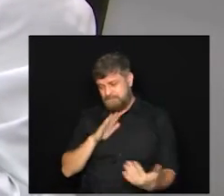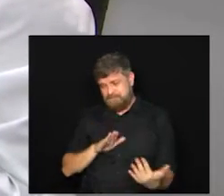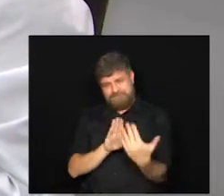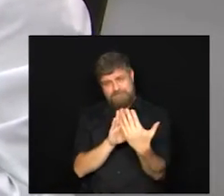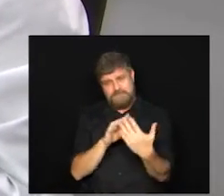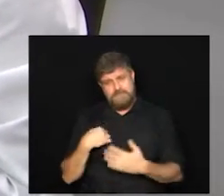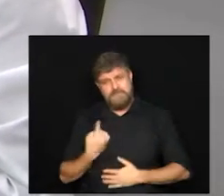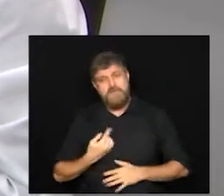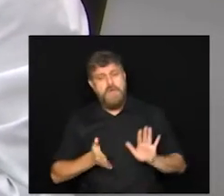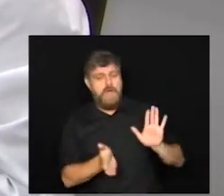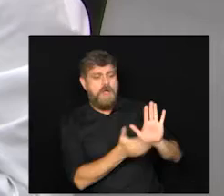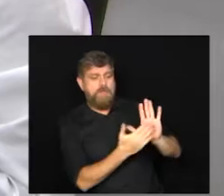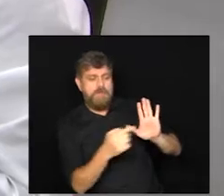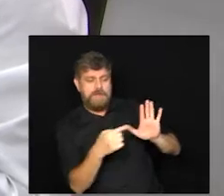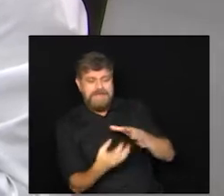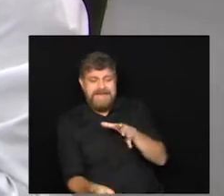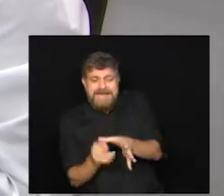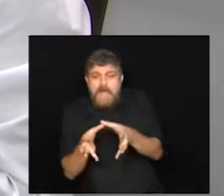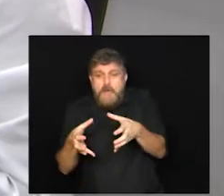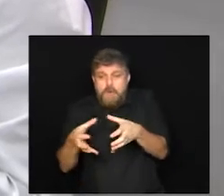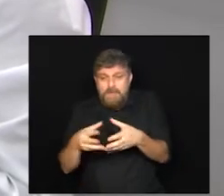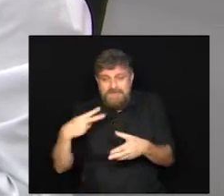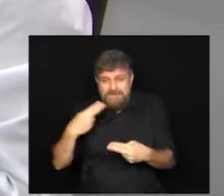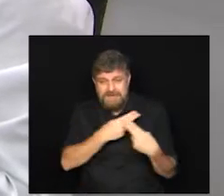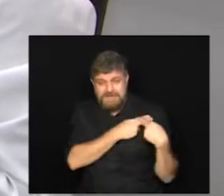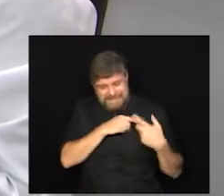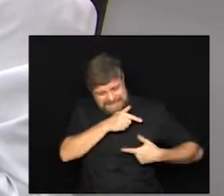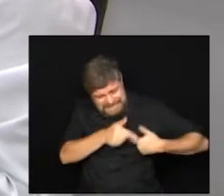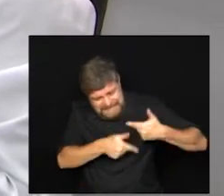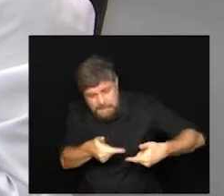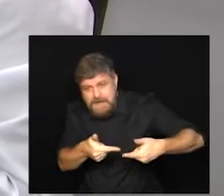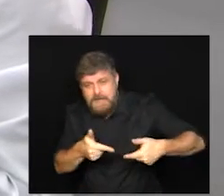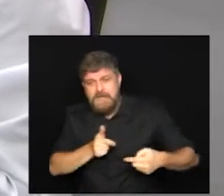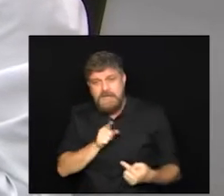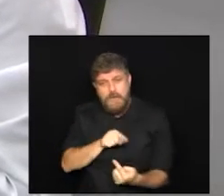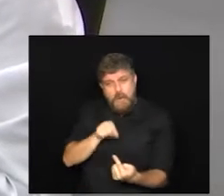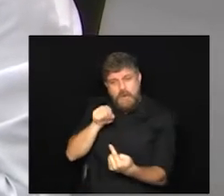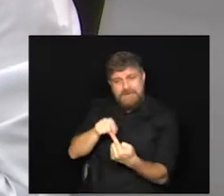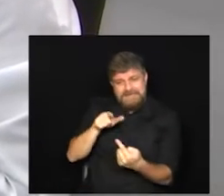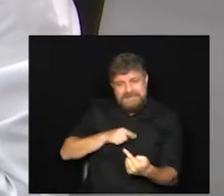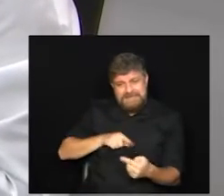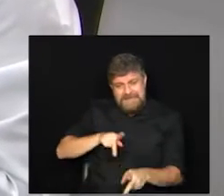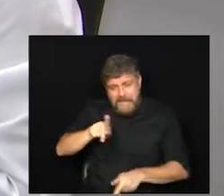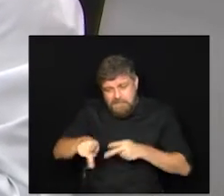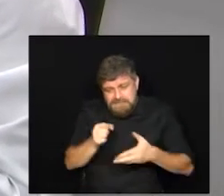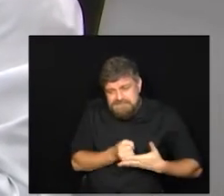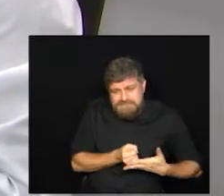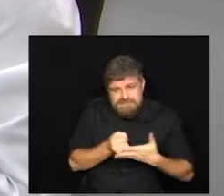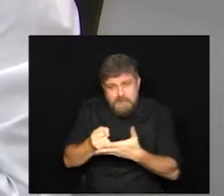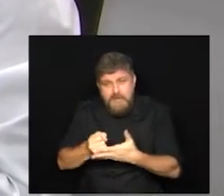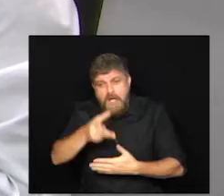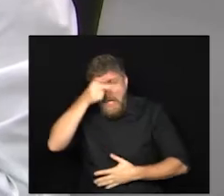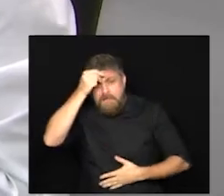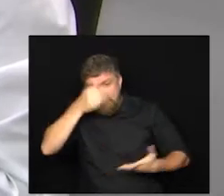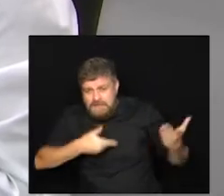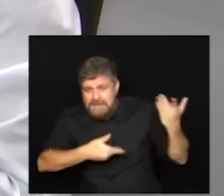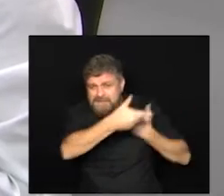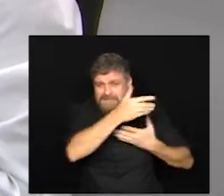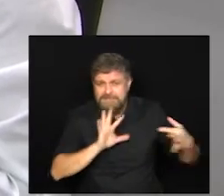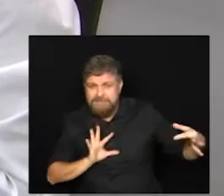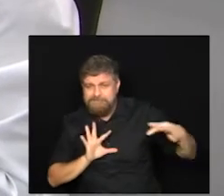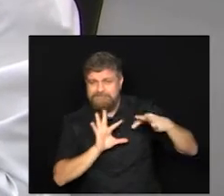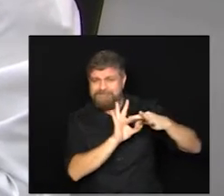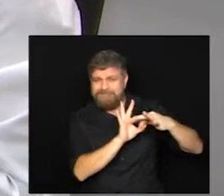nós estamos propondo essa comissão para trabalhar e para dar ajuda ao Poder Executivo a